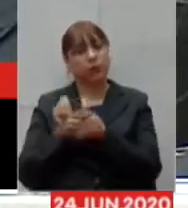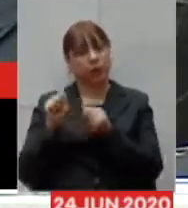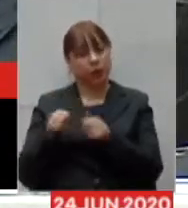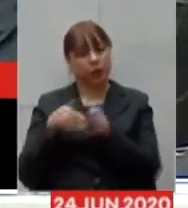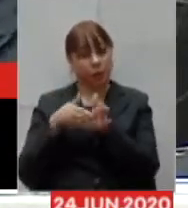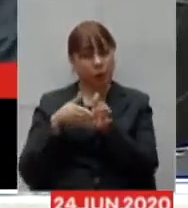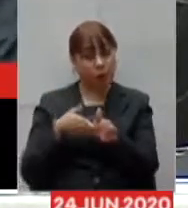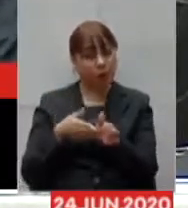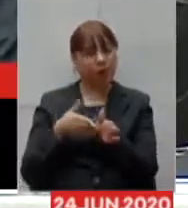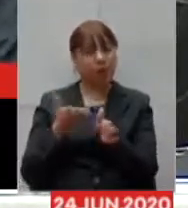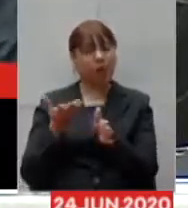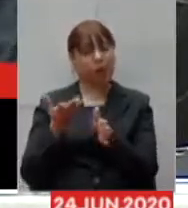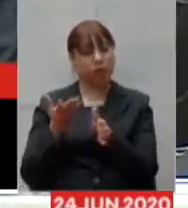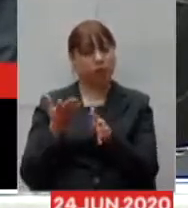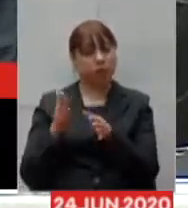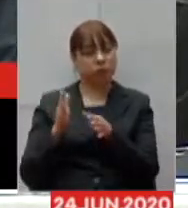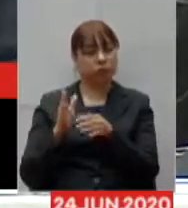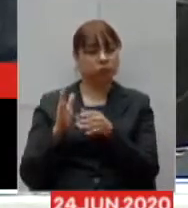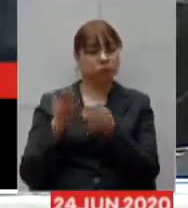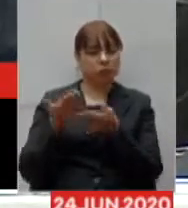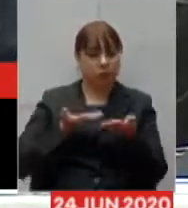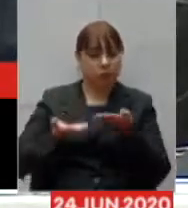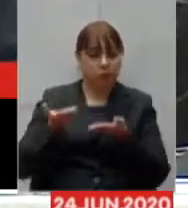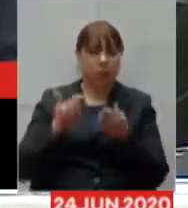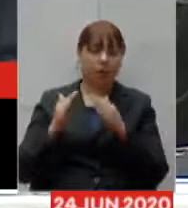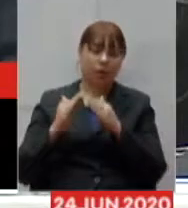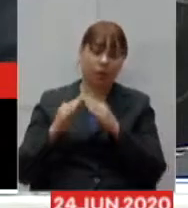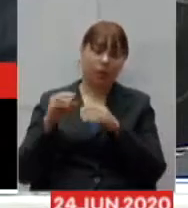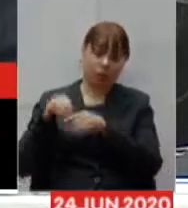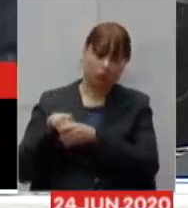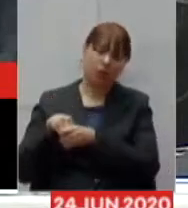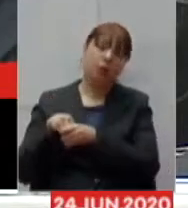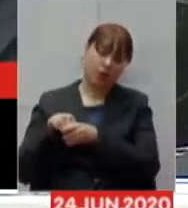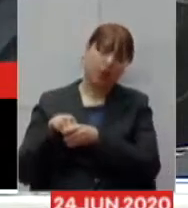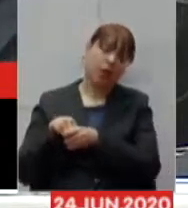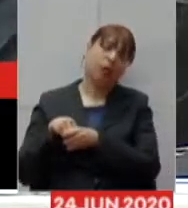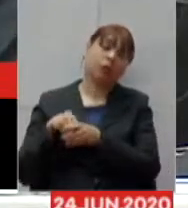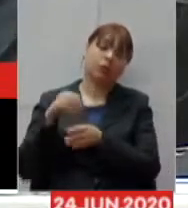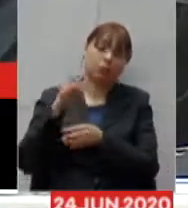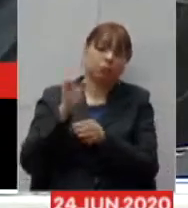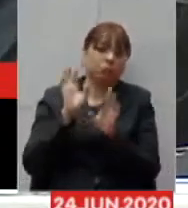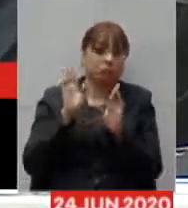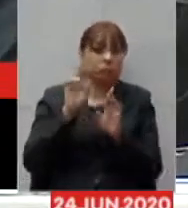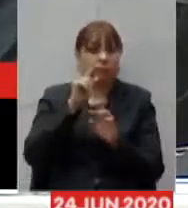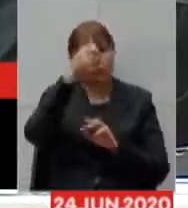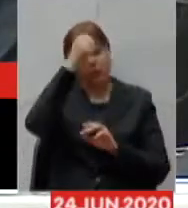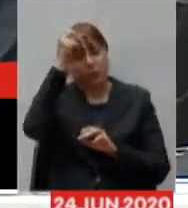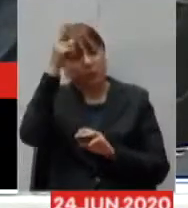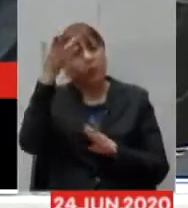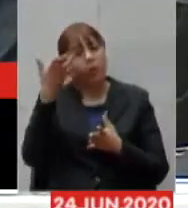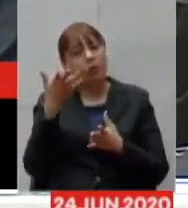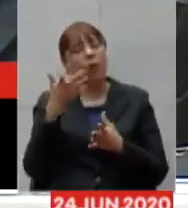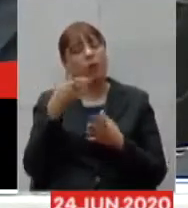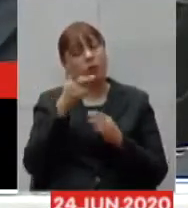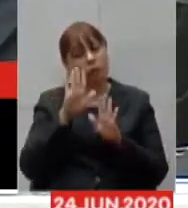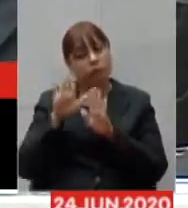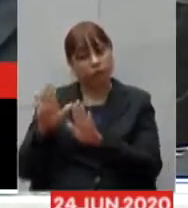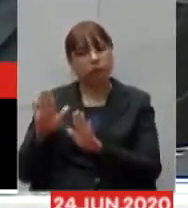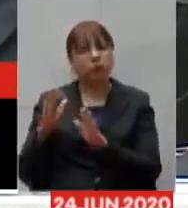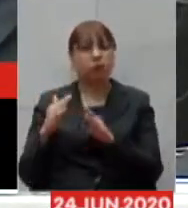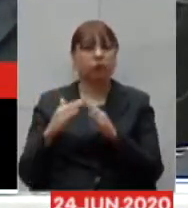acompanhados em casa a critério das prefeituras eles foram encaminhados para os